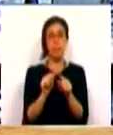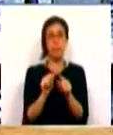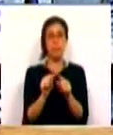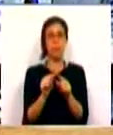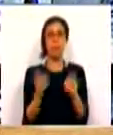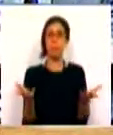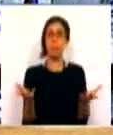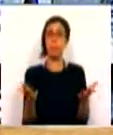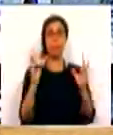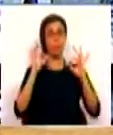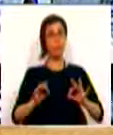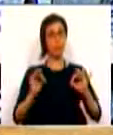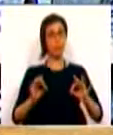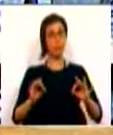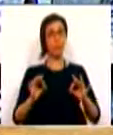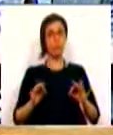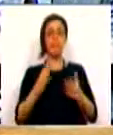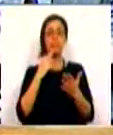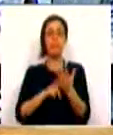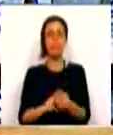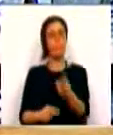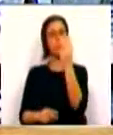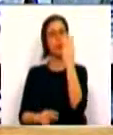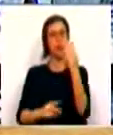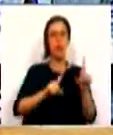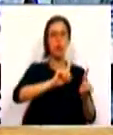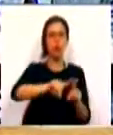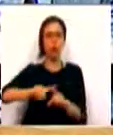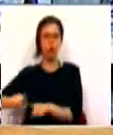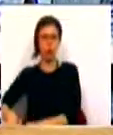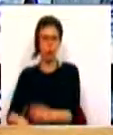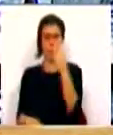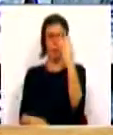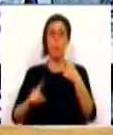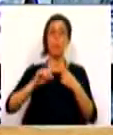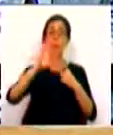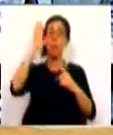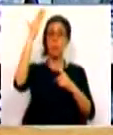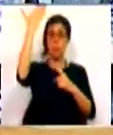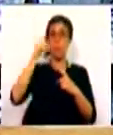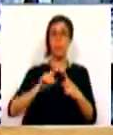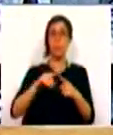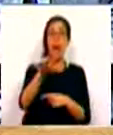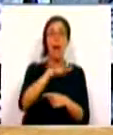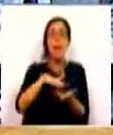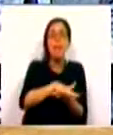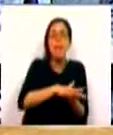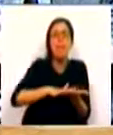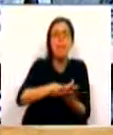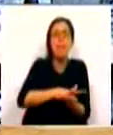se manifesta, que se concretiza em três diferentes componentes. A primeira delas, a componente base,